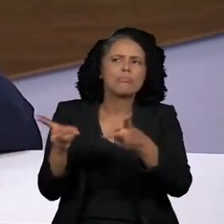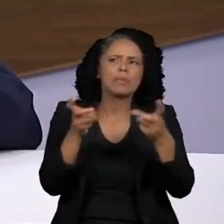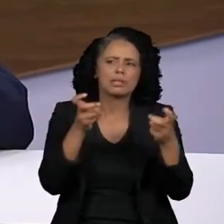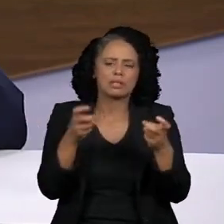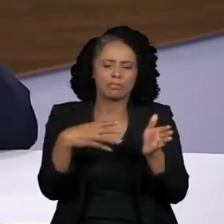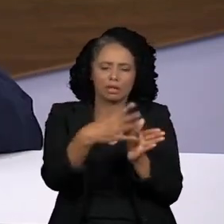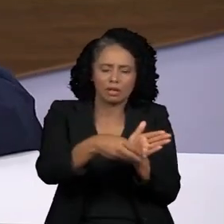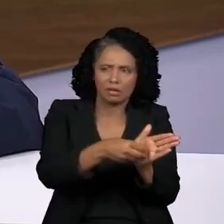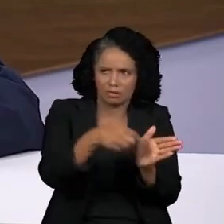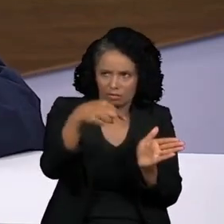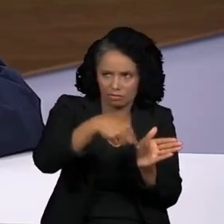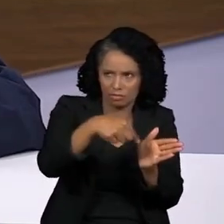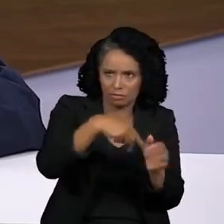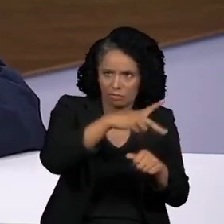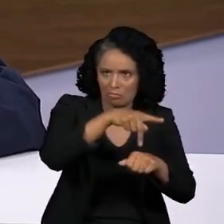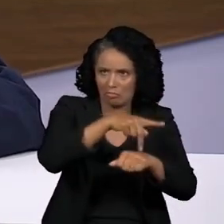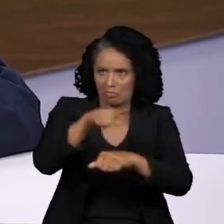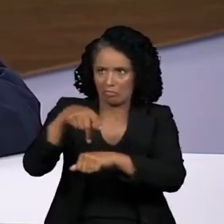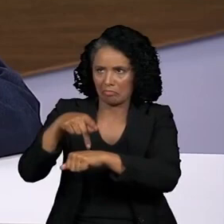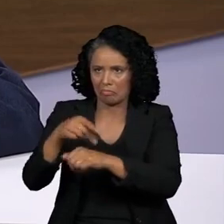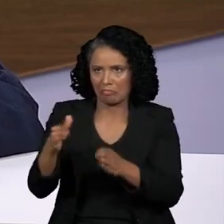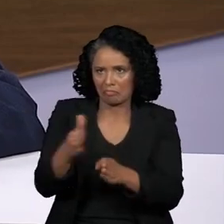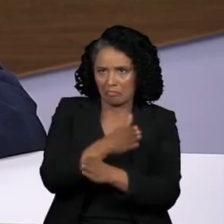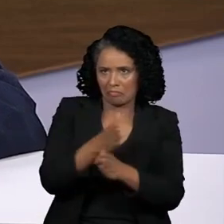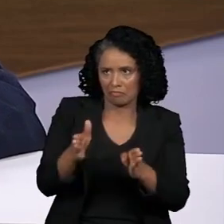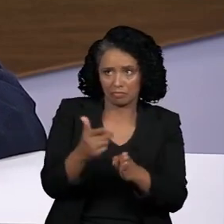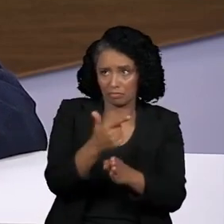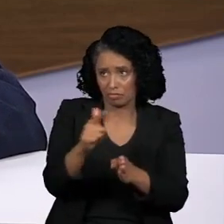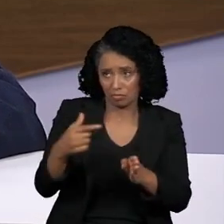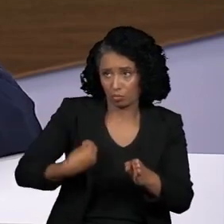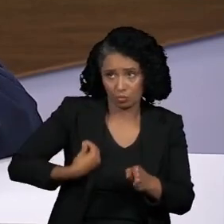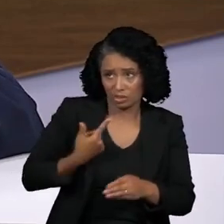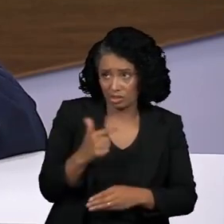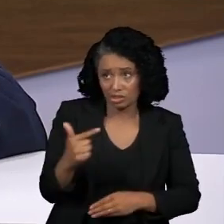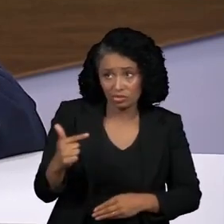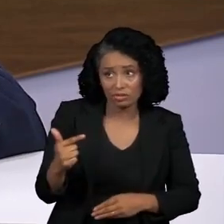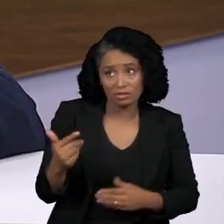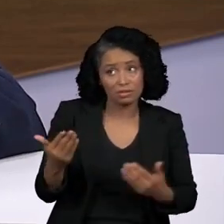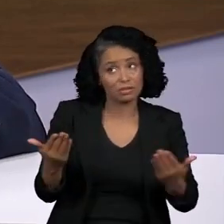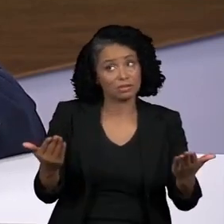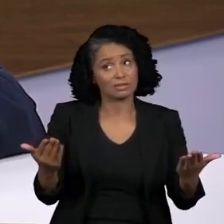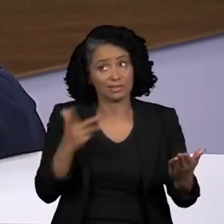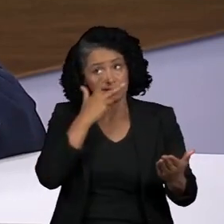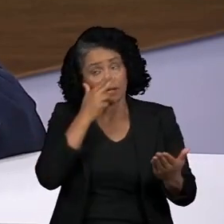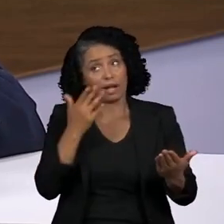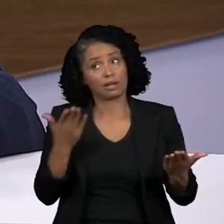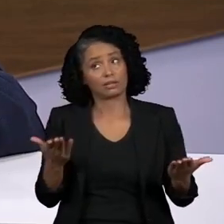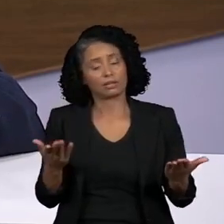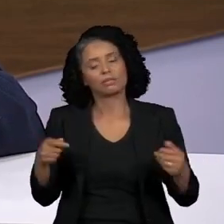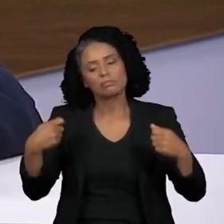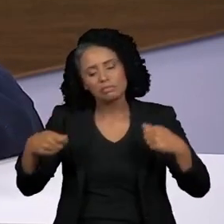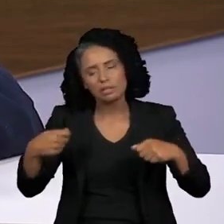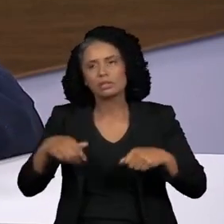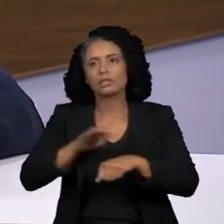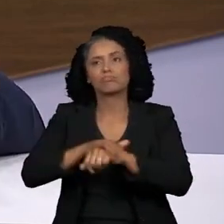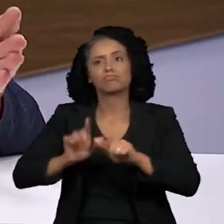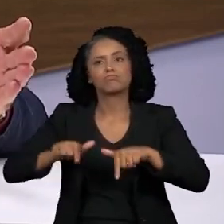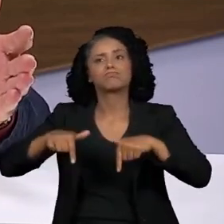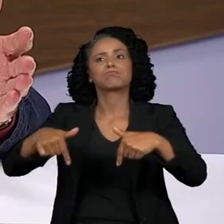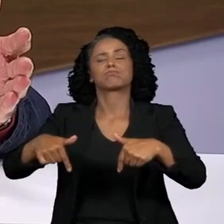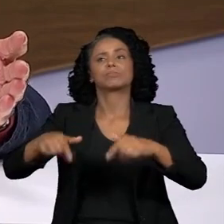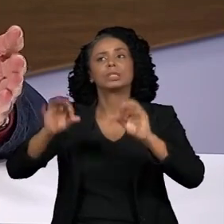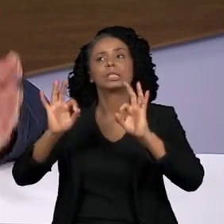a fronteira patriótica não existe e aqui é preciso fazer alguma coisa de muito concreto contra os grileiros,